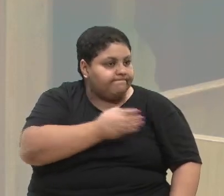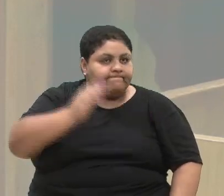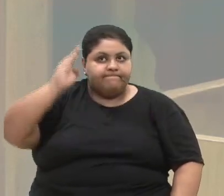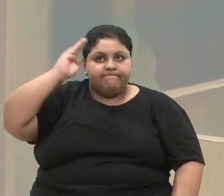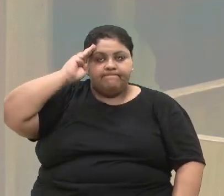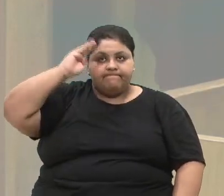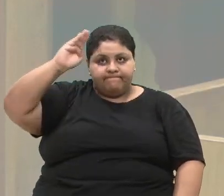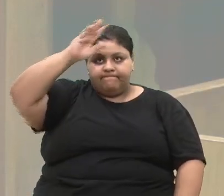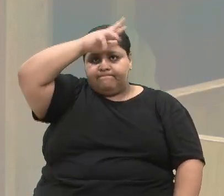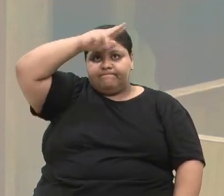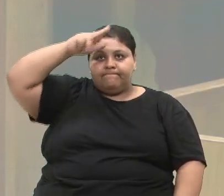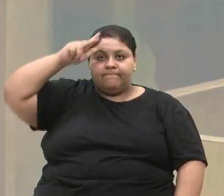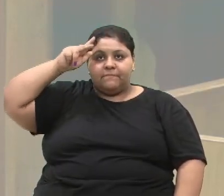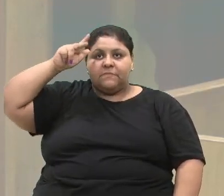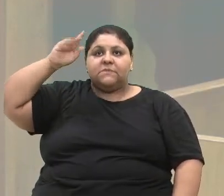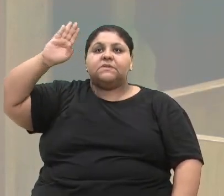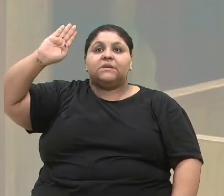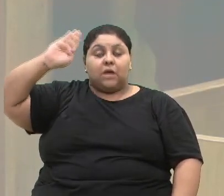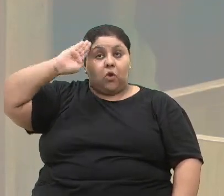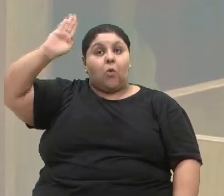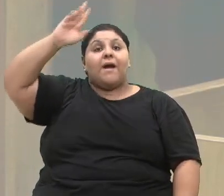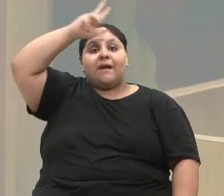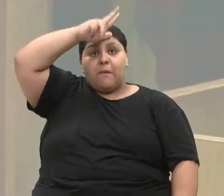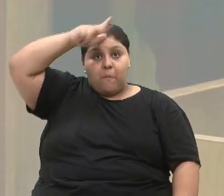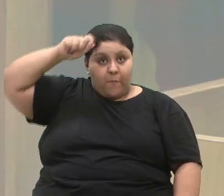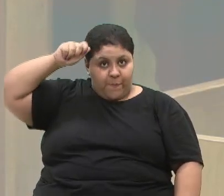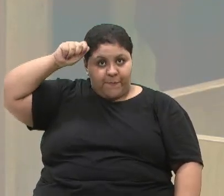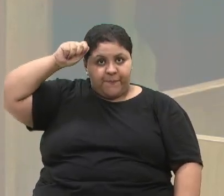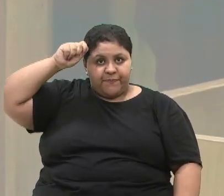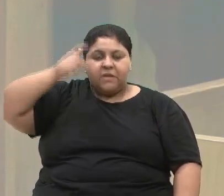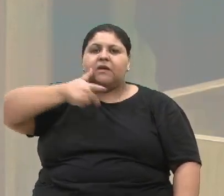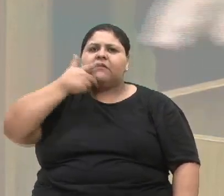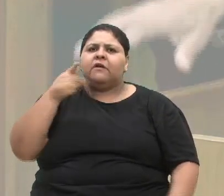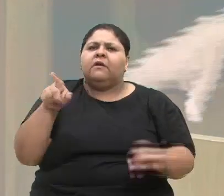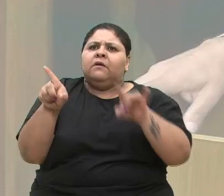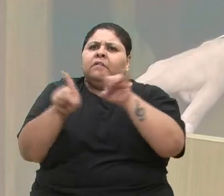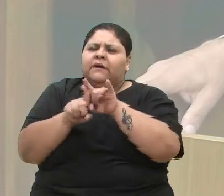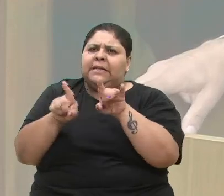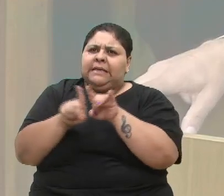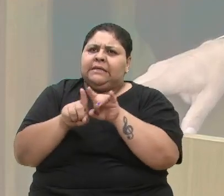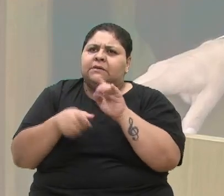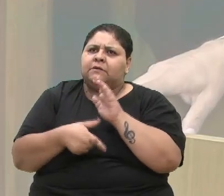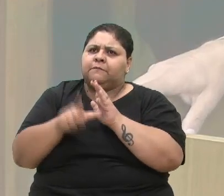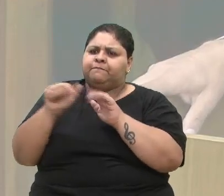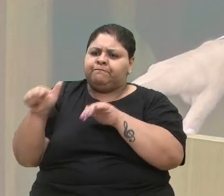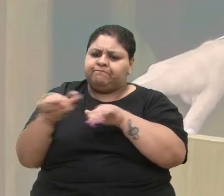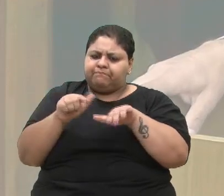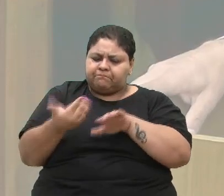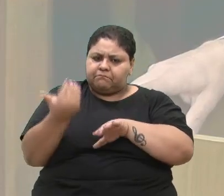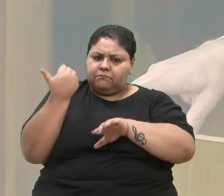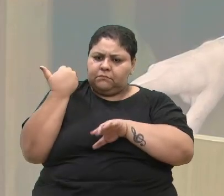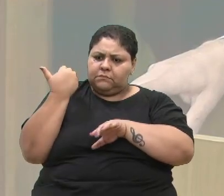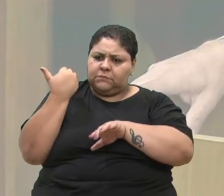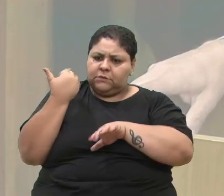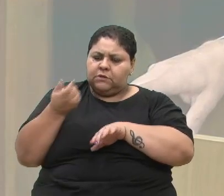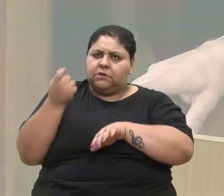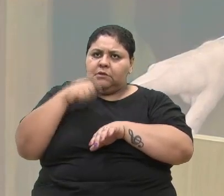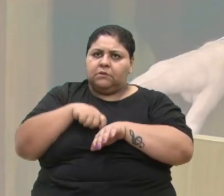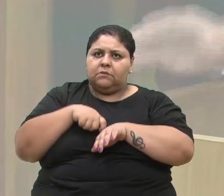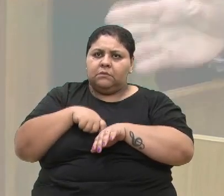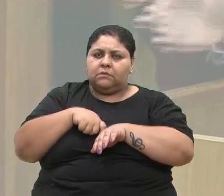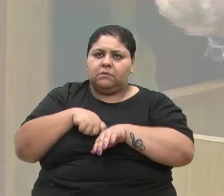tem a Polícia Civil, mas é a Guarda Municipal. Até comentei nos bastidores com o senhor, semana passada precisamos da Guarda